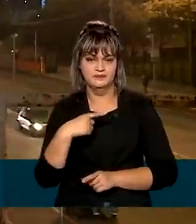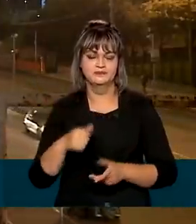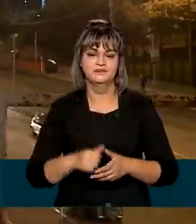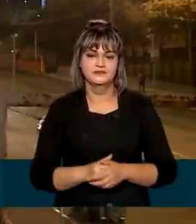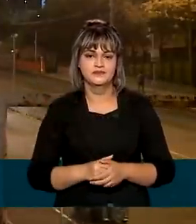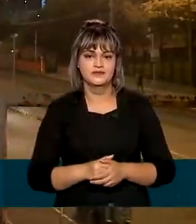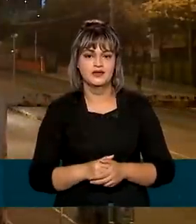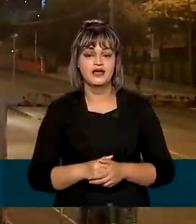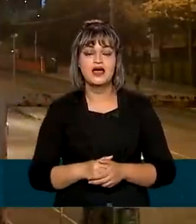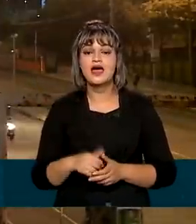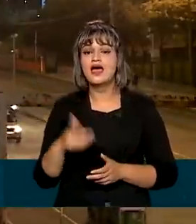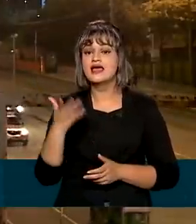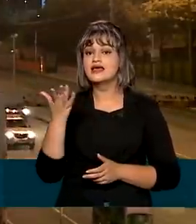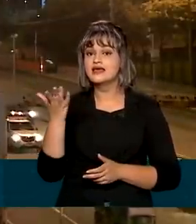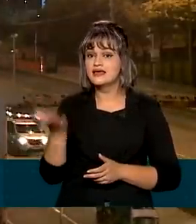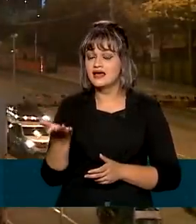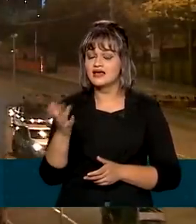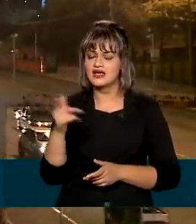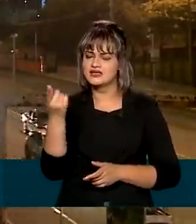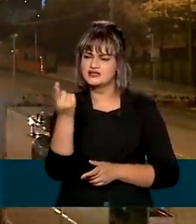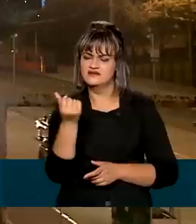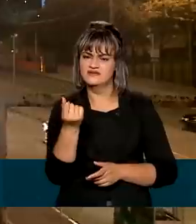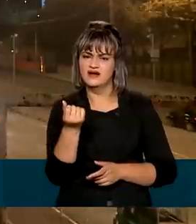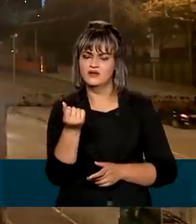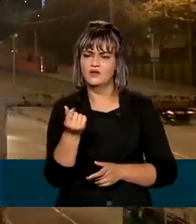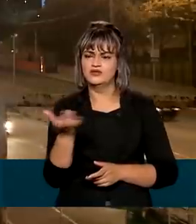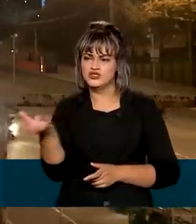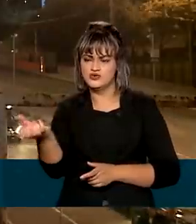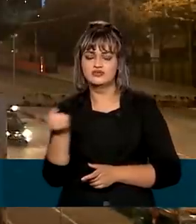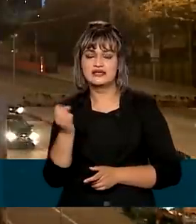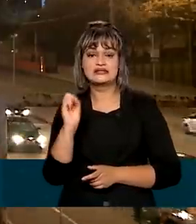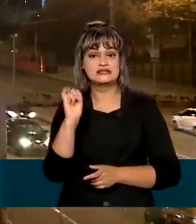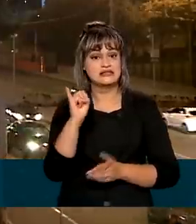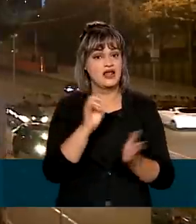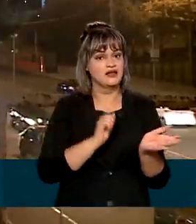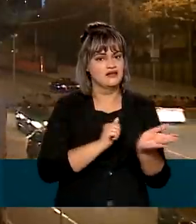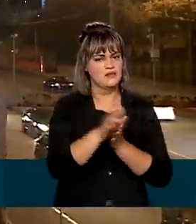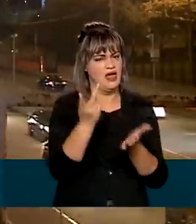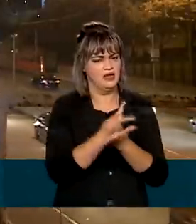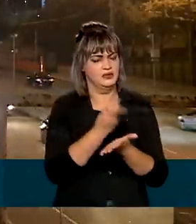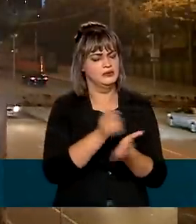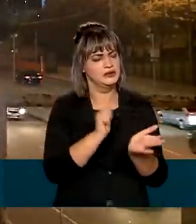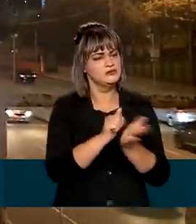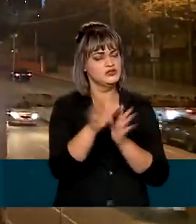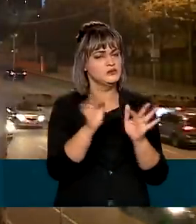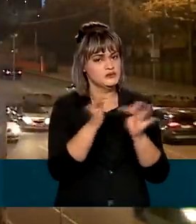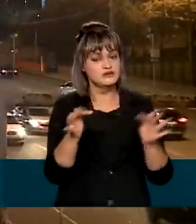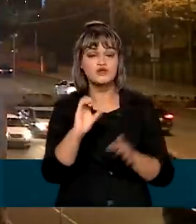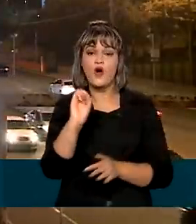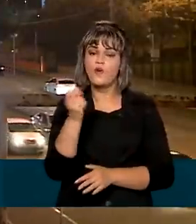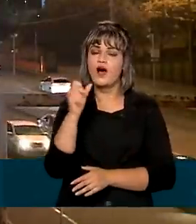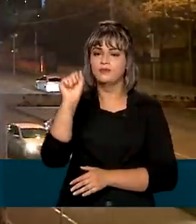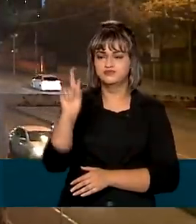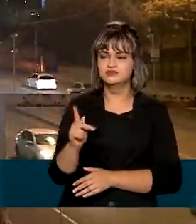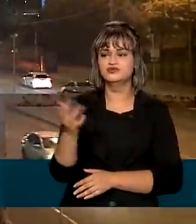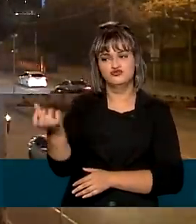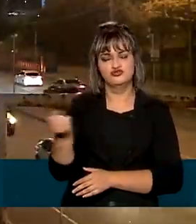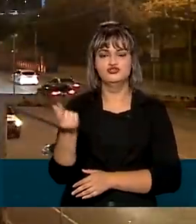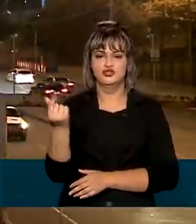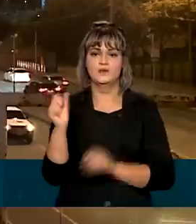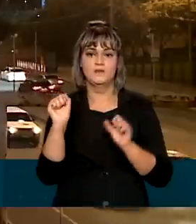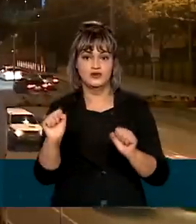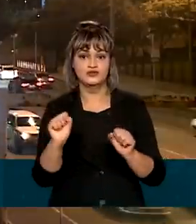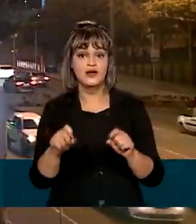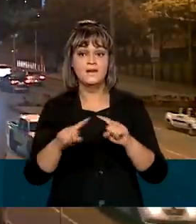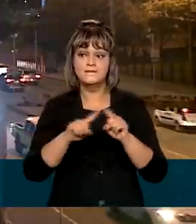empregado. Geralmente, esse valor é sacado quando há demissão sem justa causa ou aposentadoria. Mas o